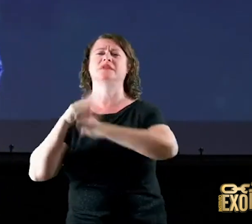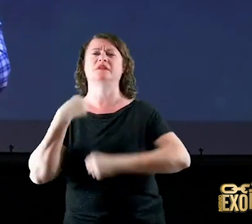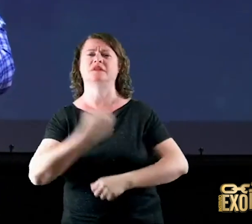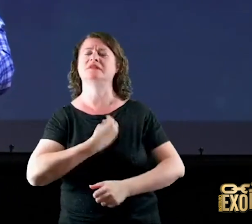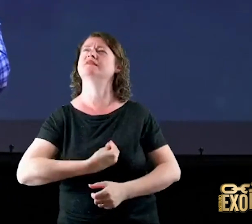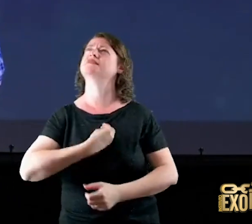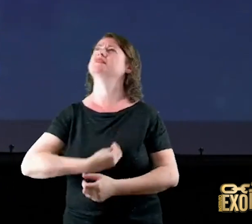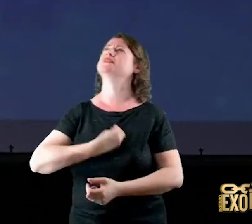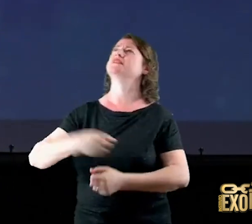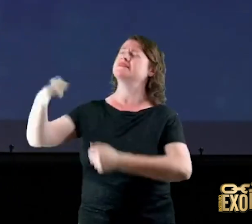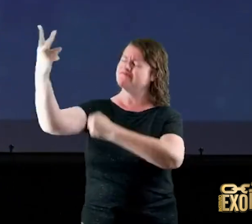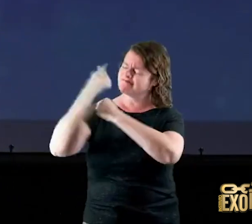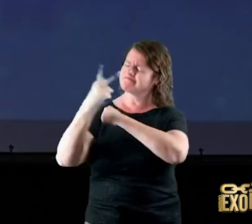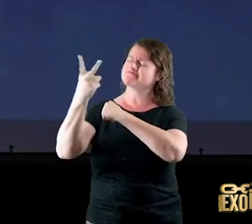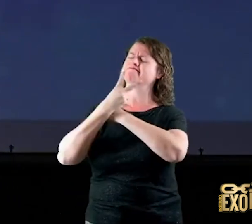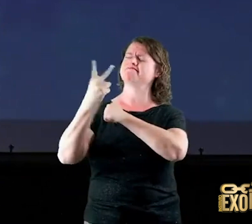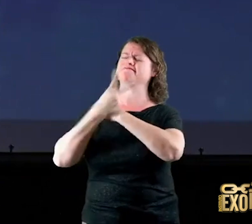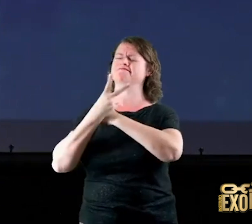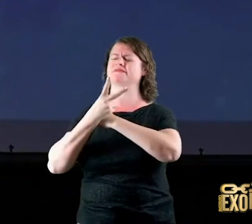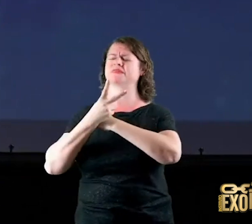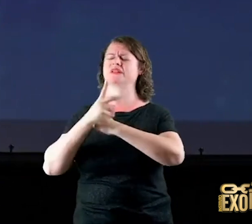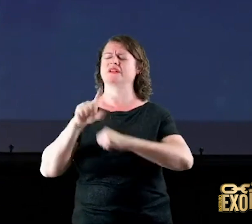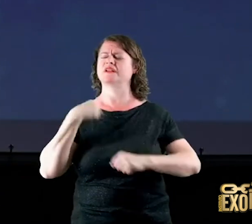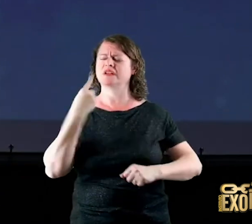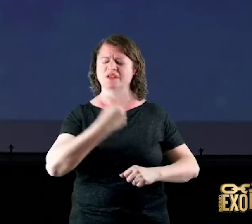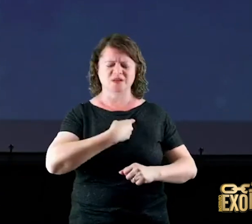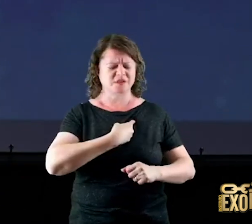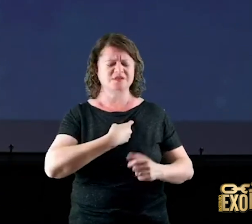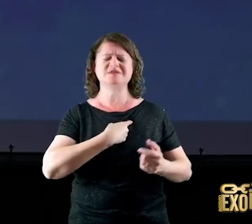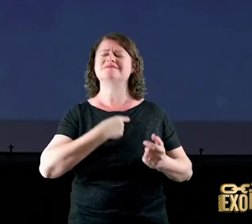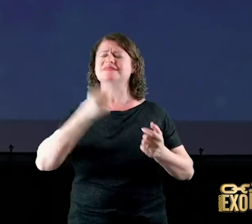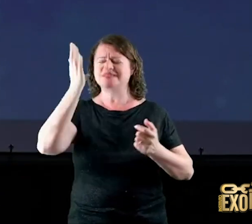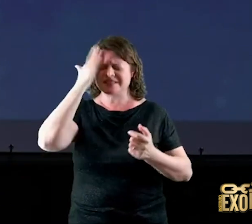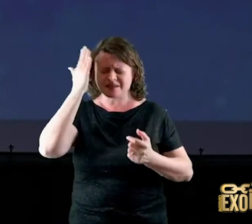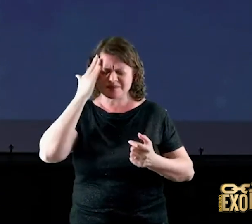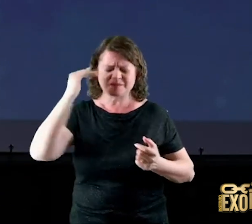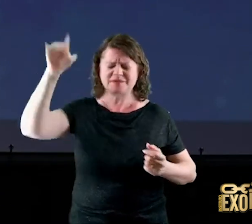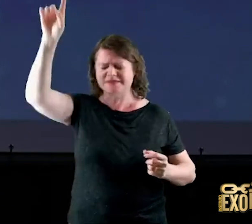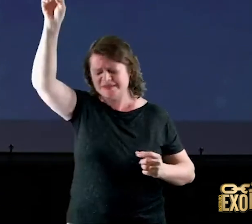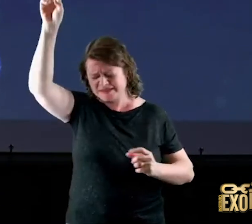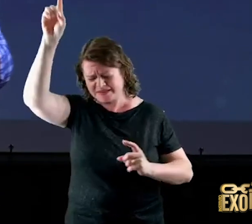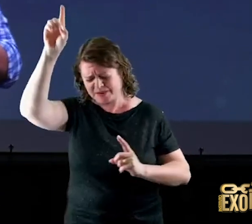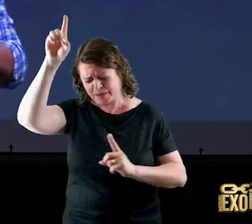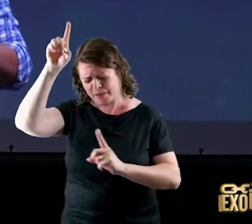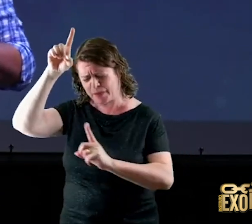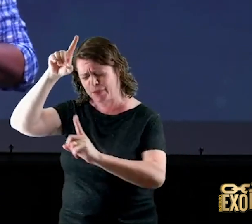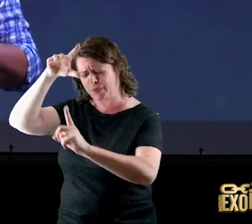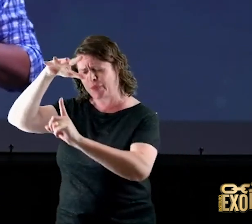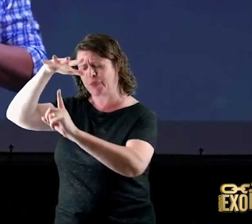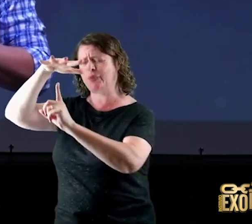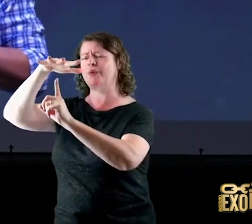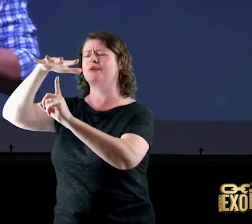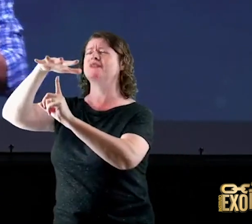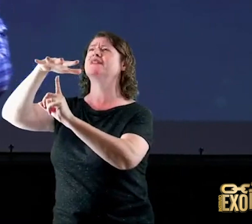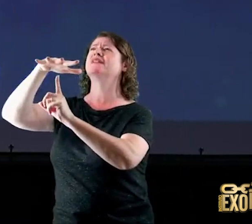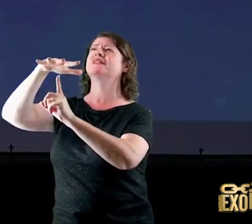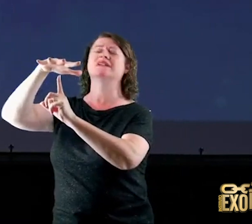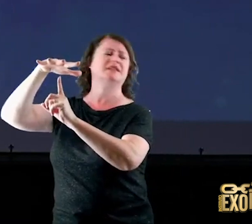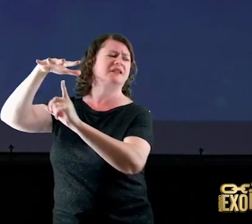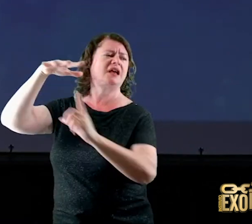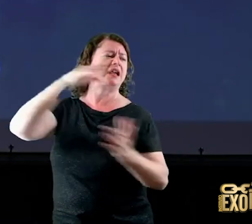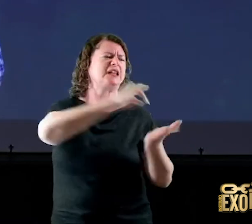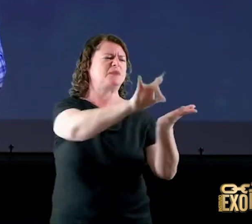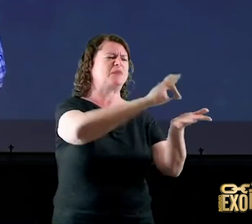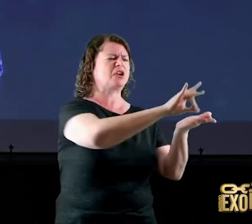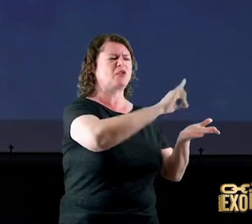rocha onde nós entramos estamos abrigados aonde o inimigo das nossas almas